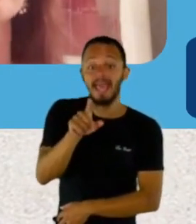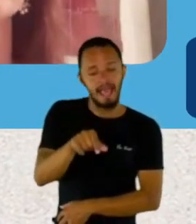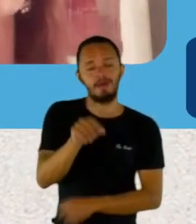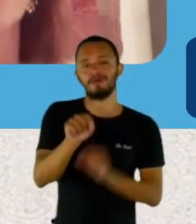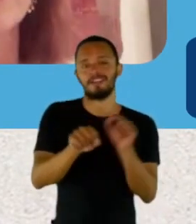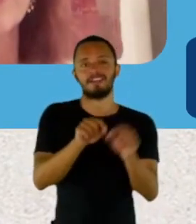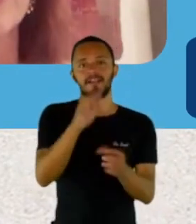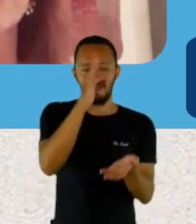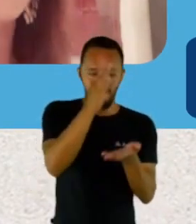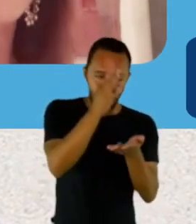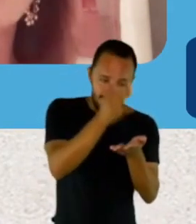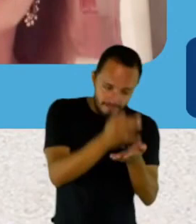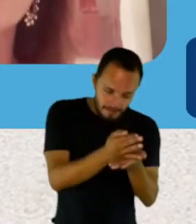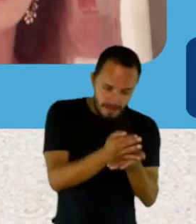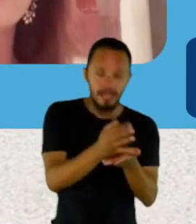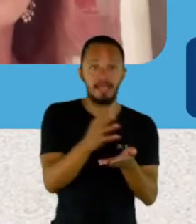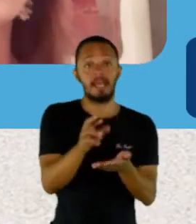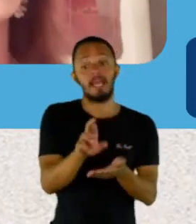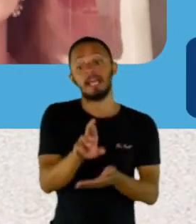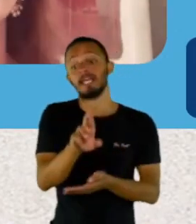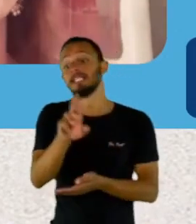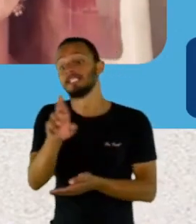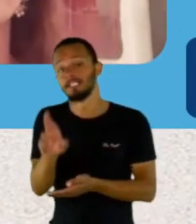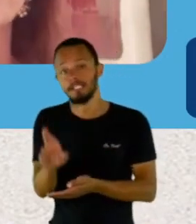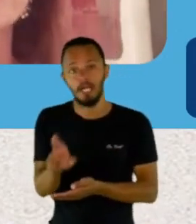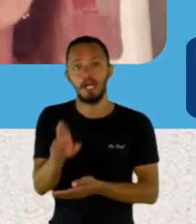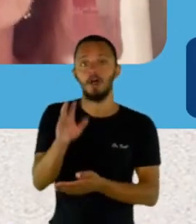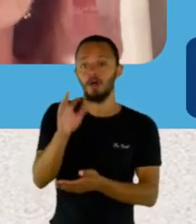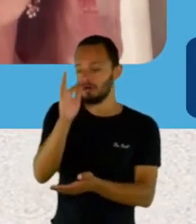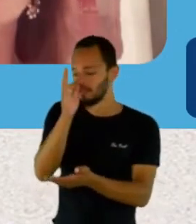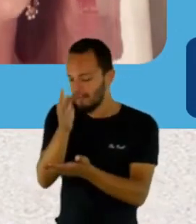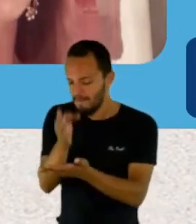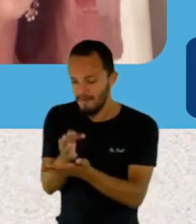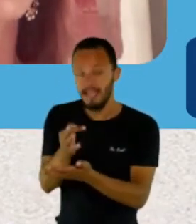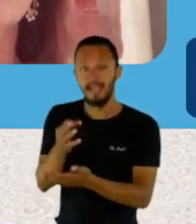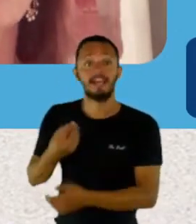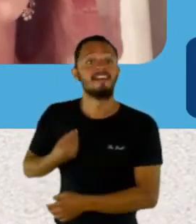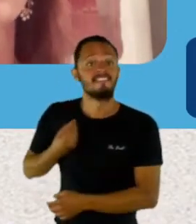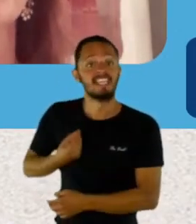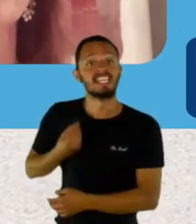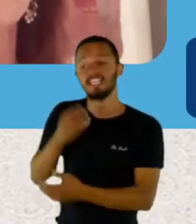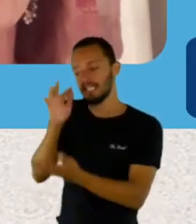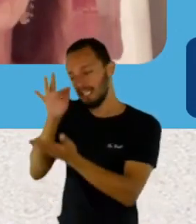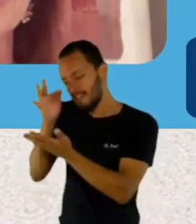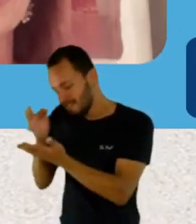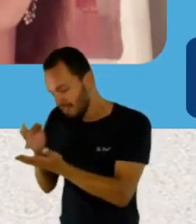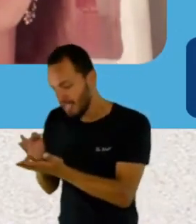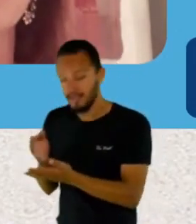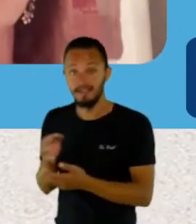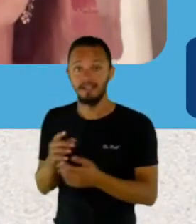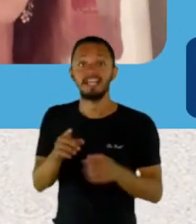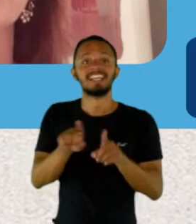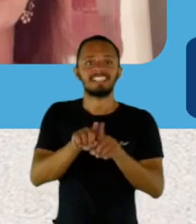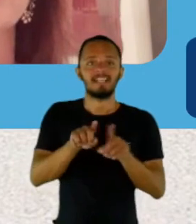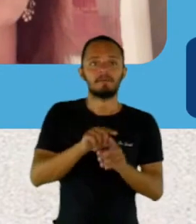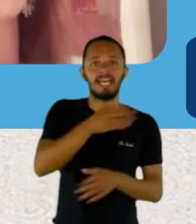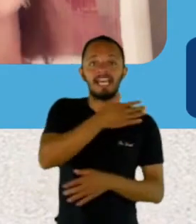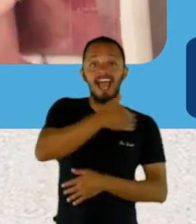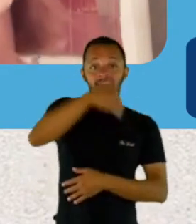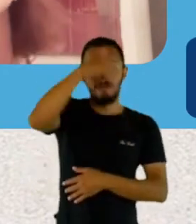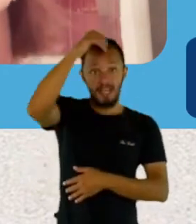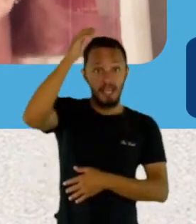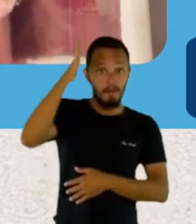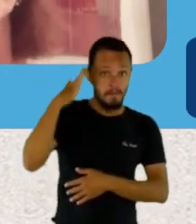vida, ou uma religião. E o nome é Ave Marias, né? Como é Nossa Senhora, e eu passei um pouco por isso, da